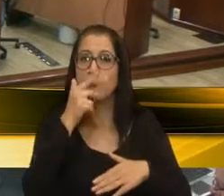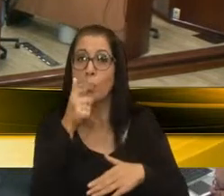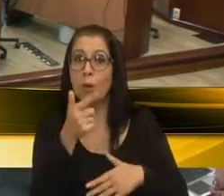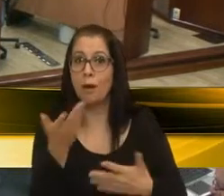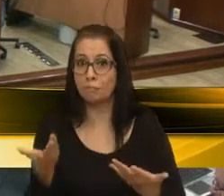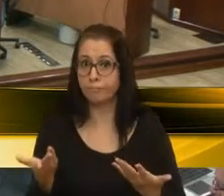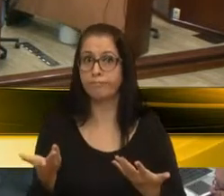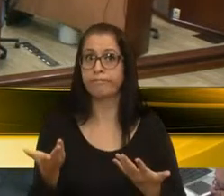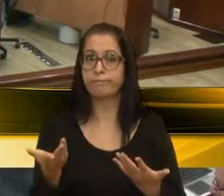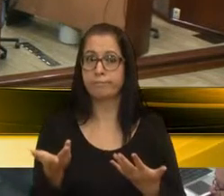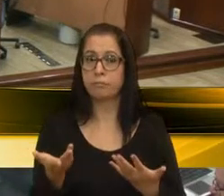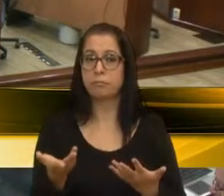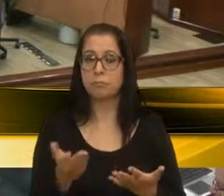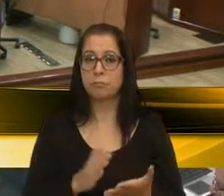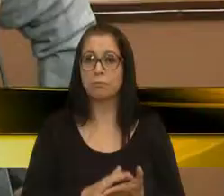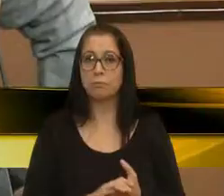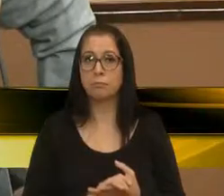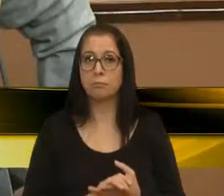aqui,